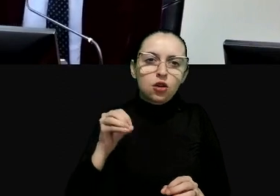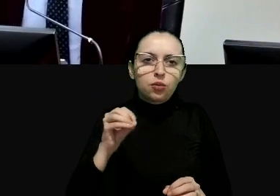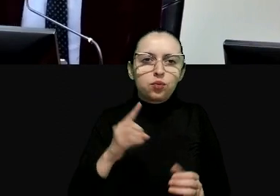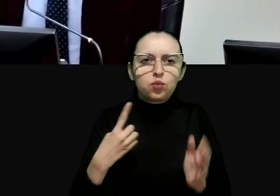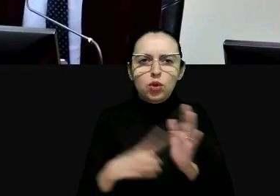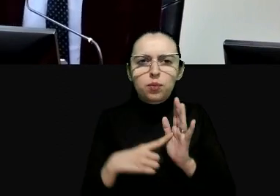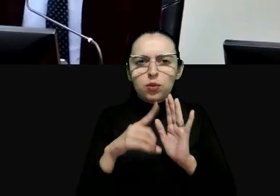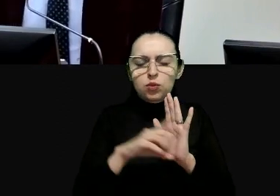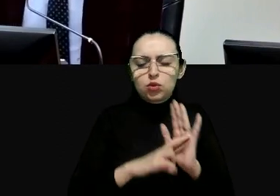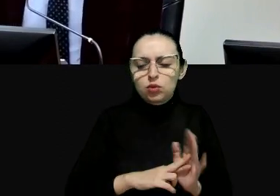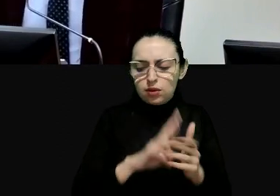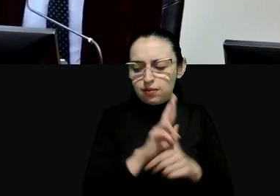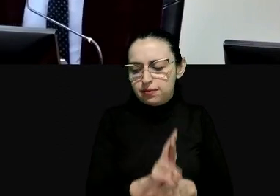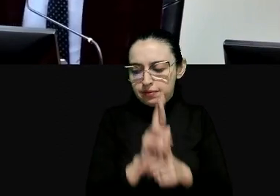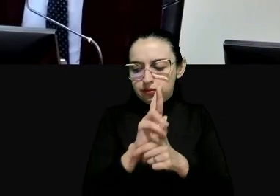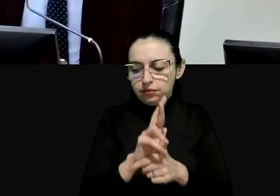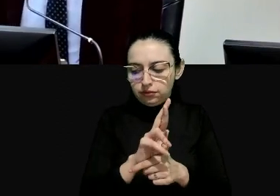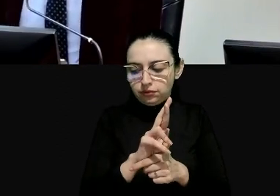uma posição